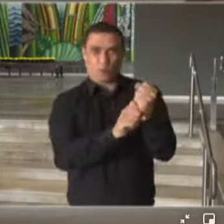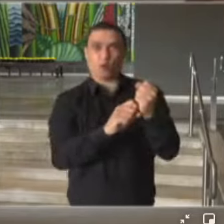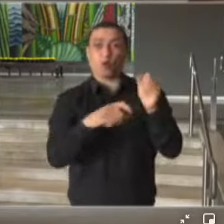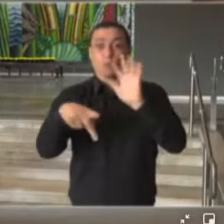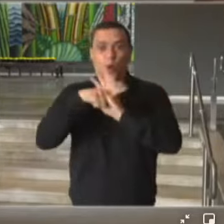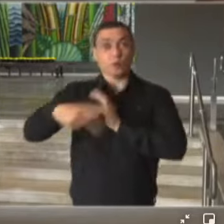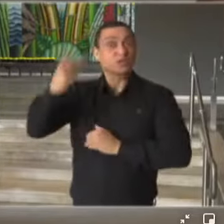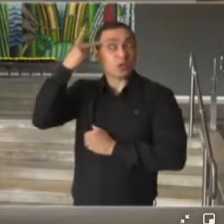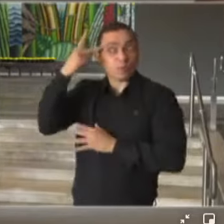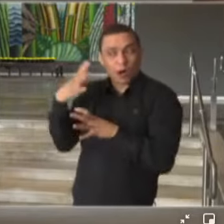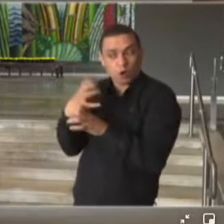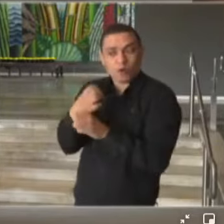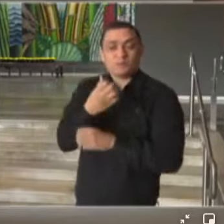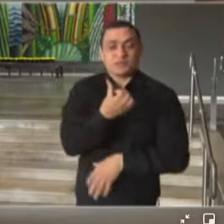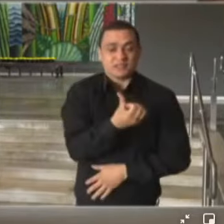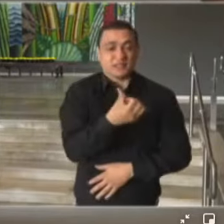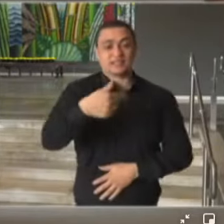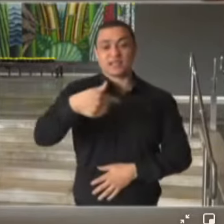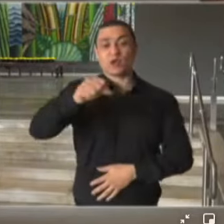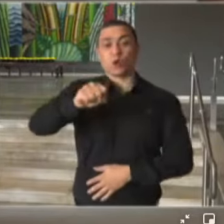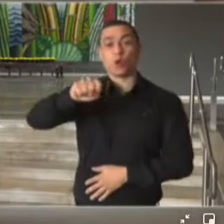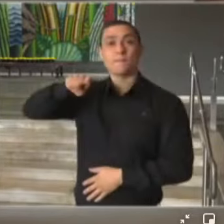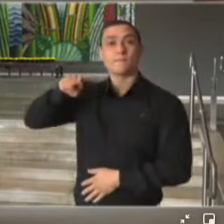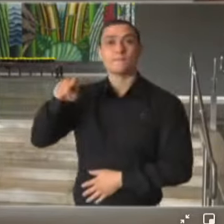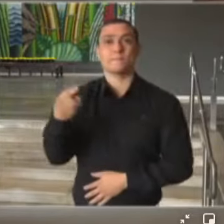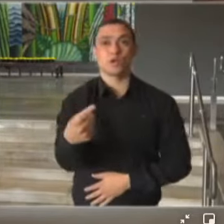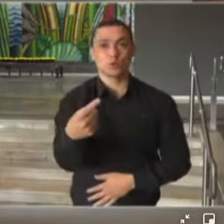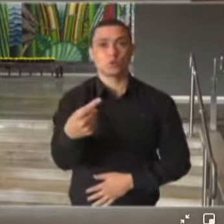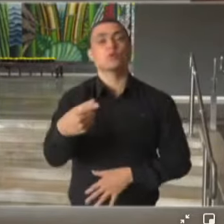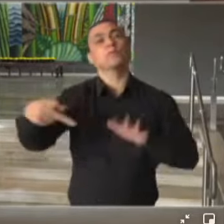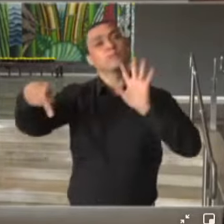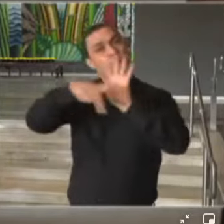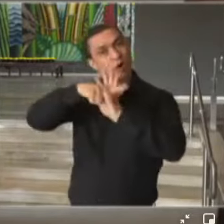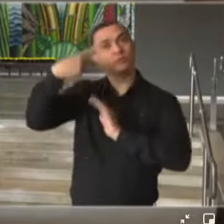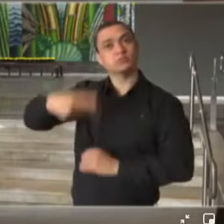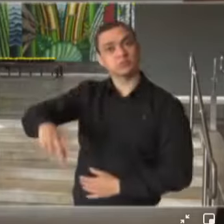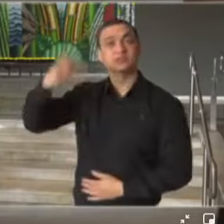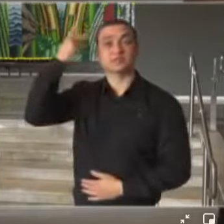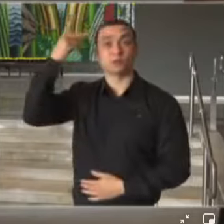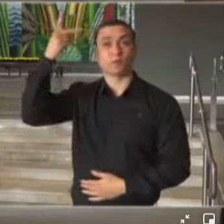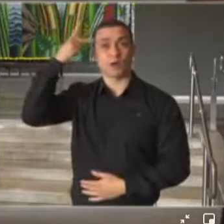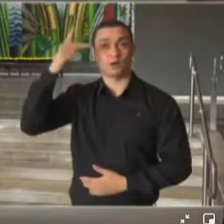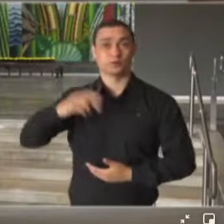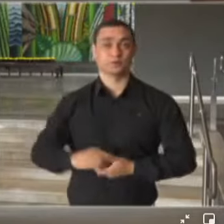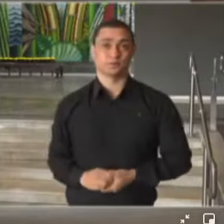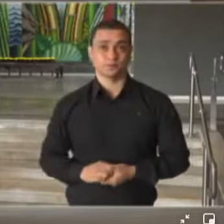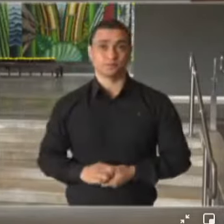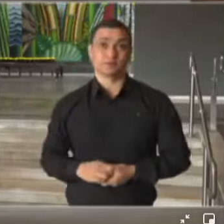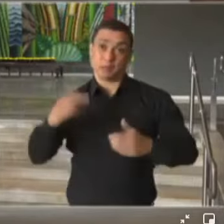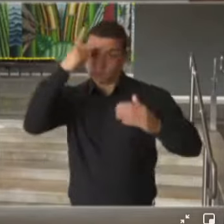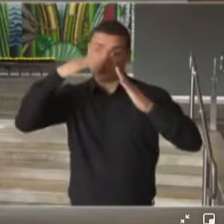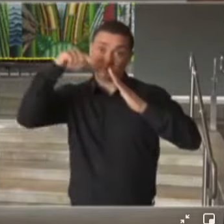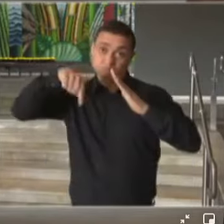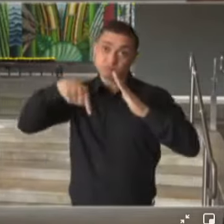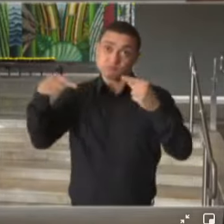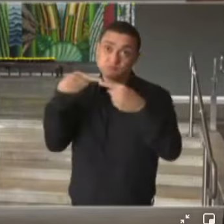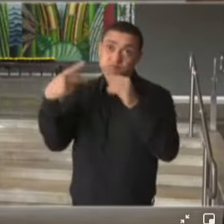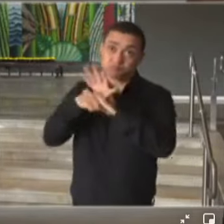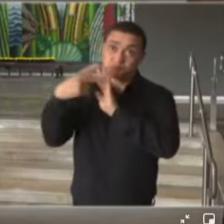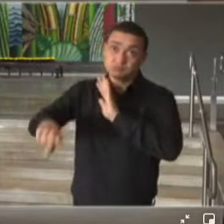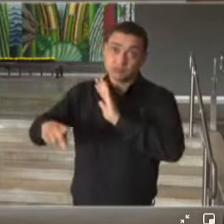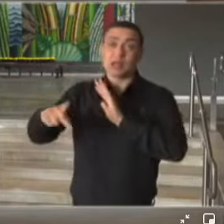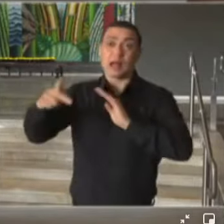678 mil são destinadas aos brasileiros que vivem em São Paulo, aos